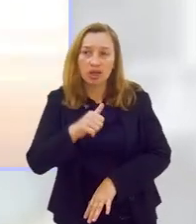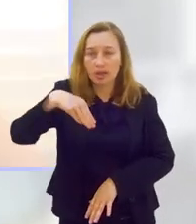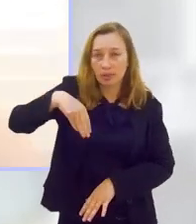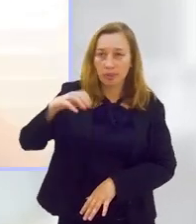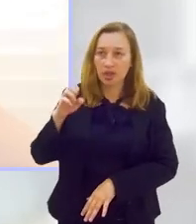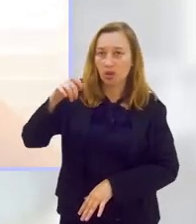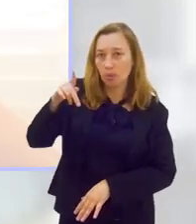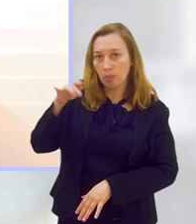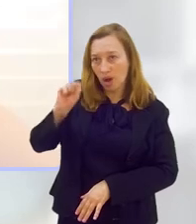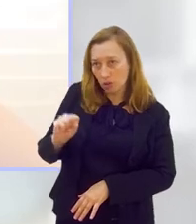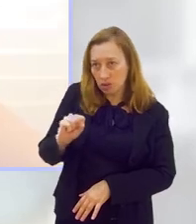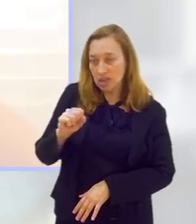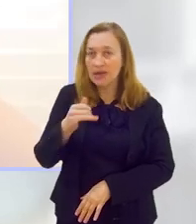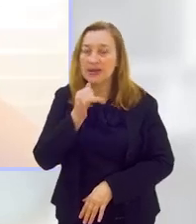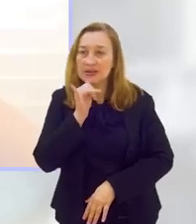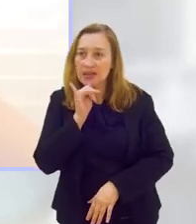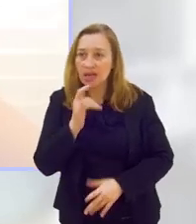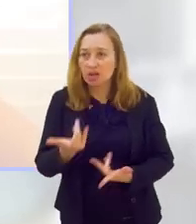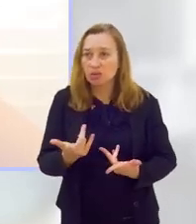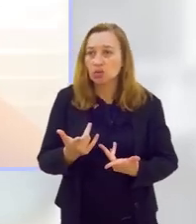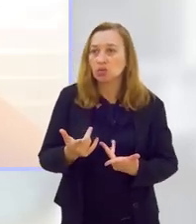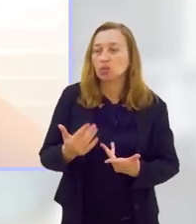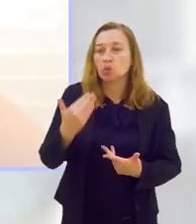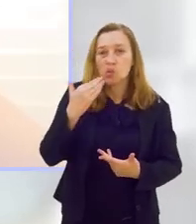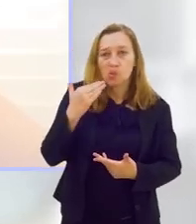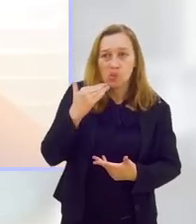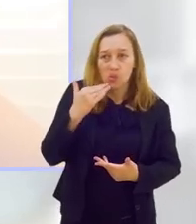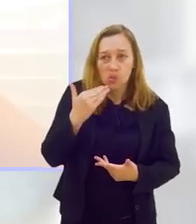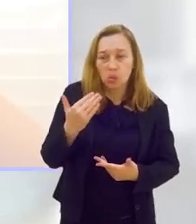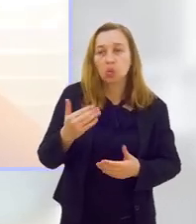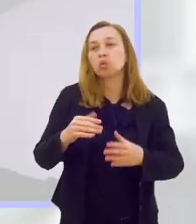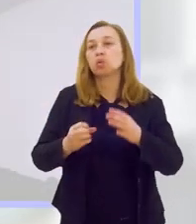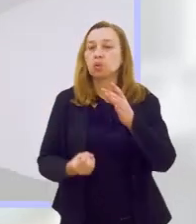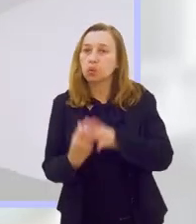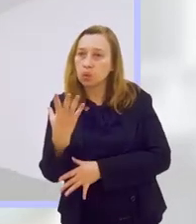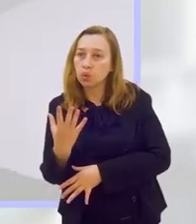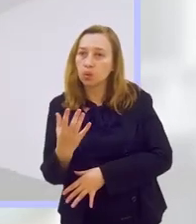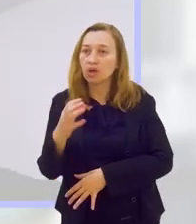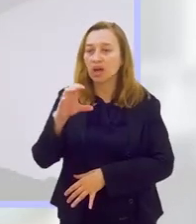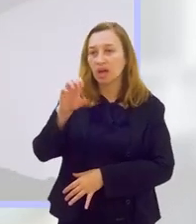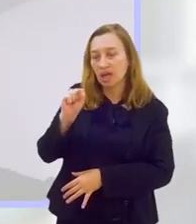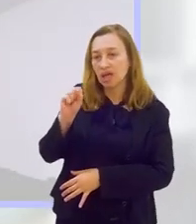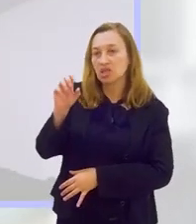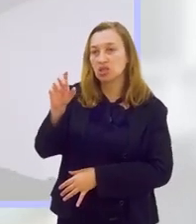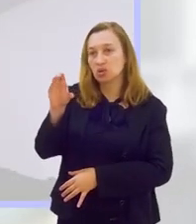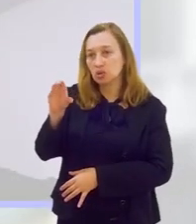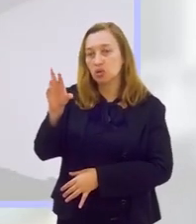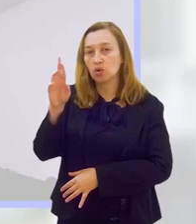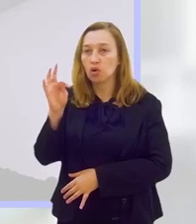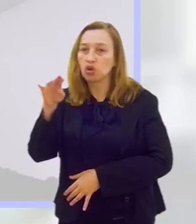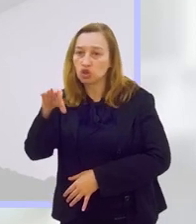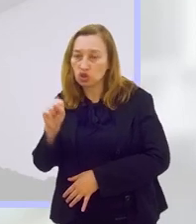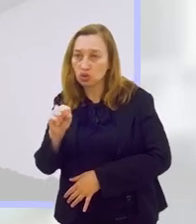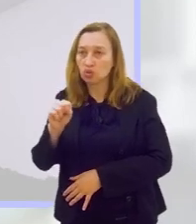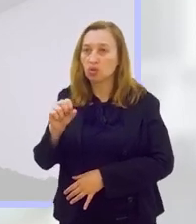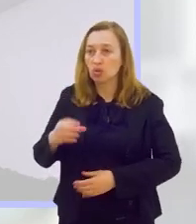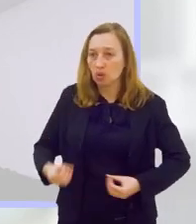deficiência da produção de estrógeno pelos ovários, esse estrógeno vai ser